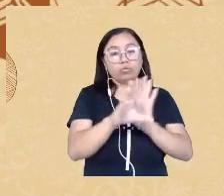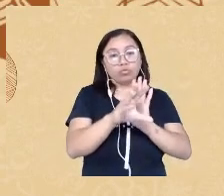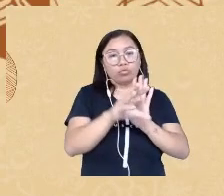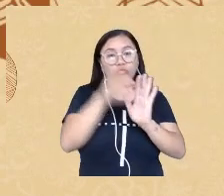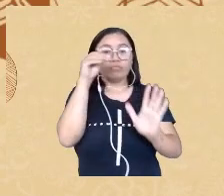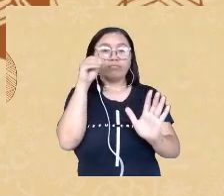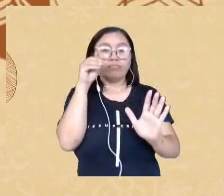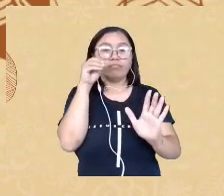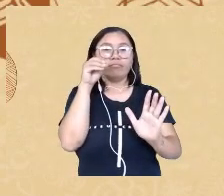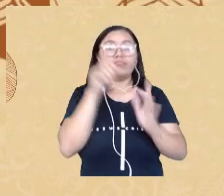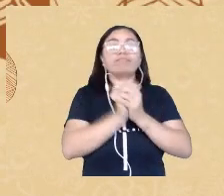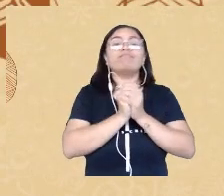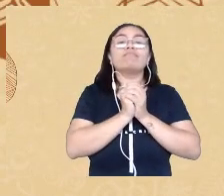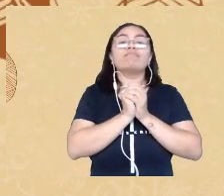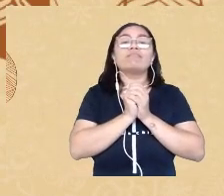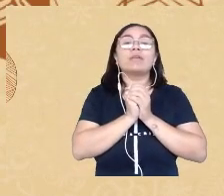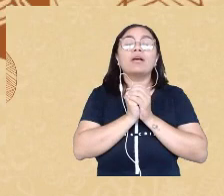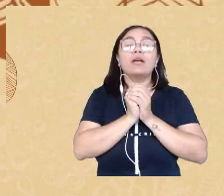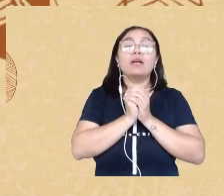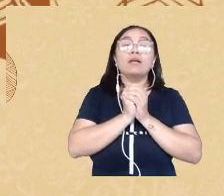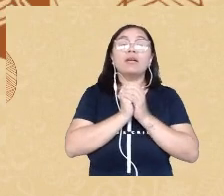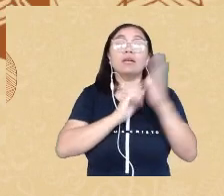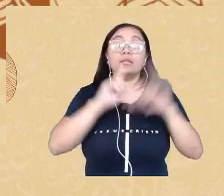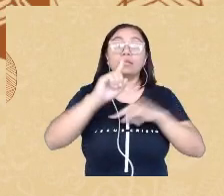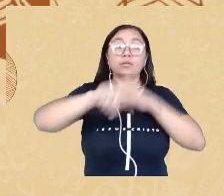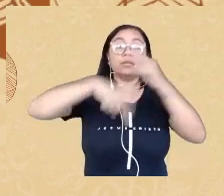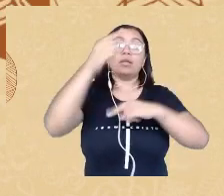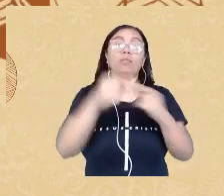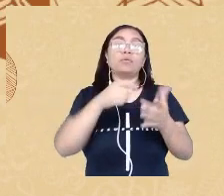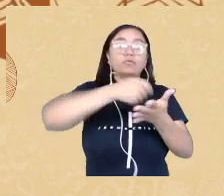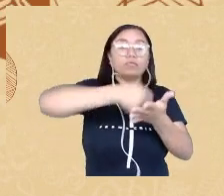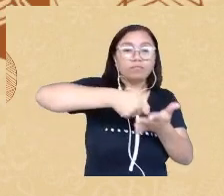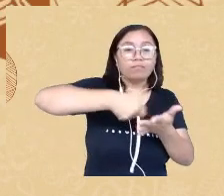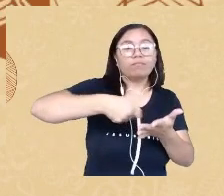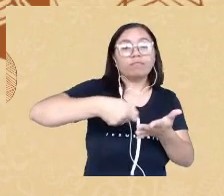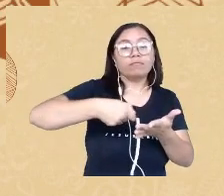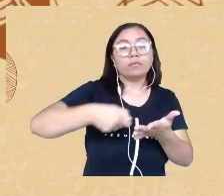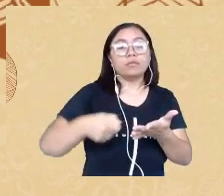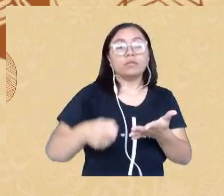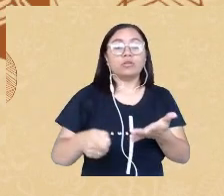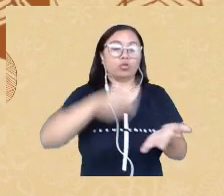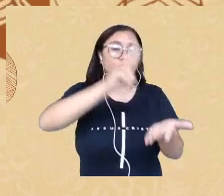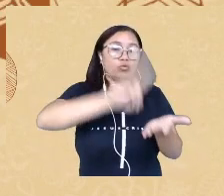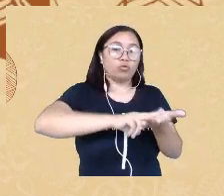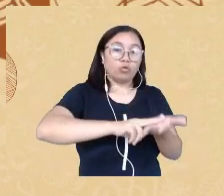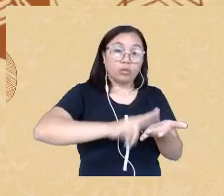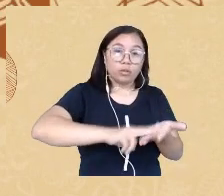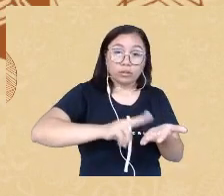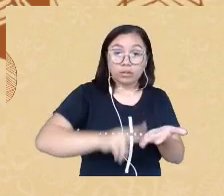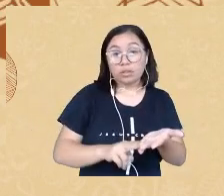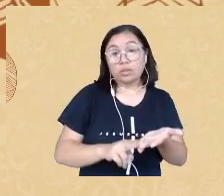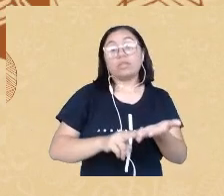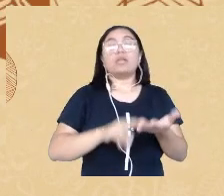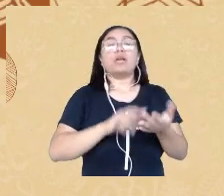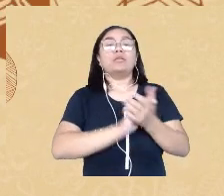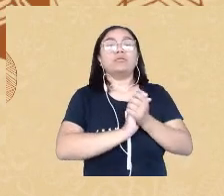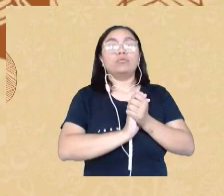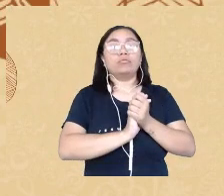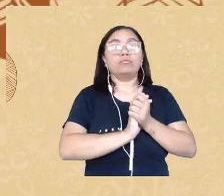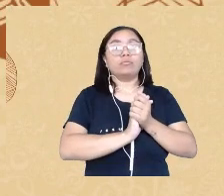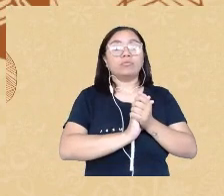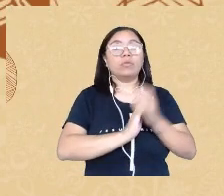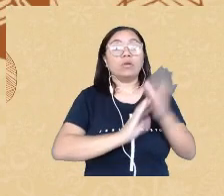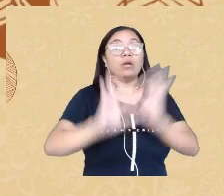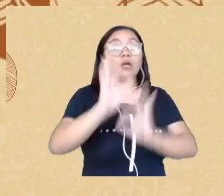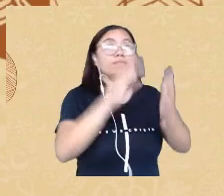possuiu, depois ele foi transcrito, tabulado e analisado em um software de análise de dados chamado